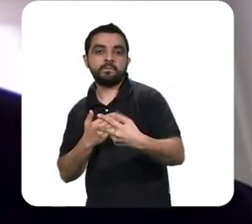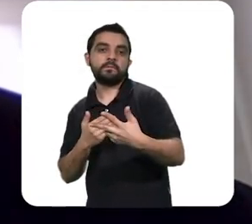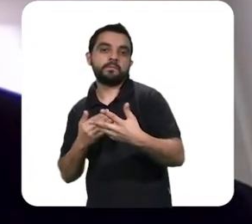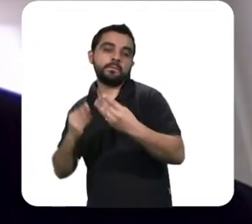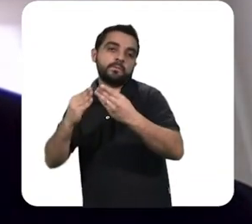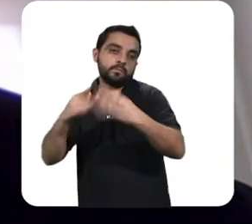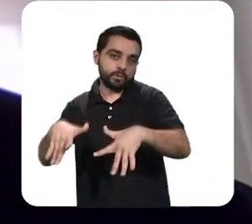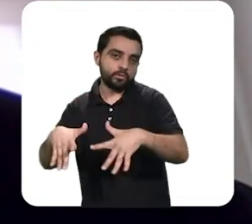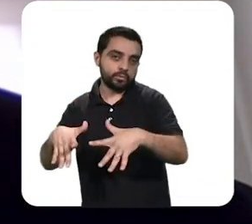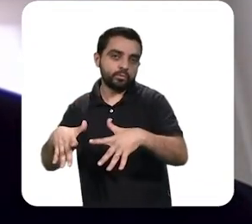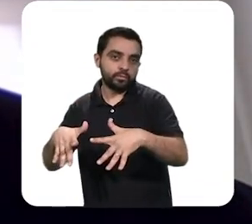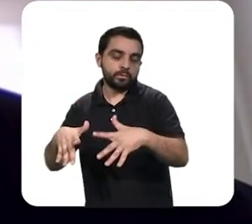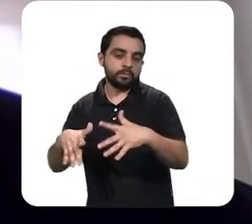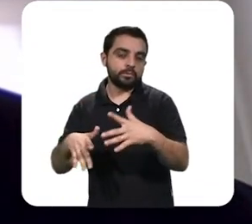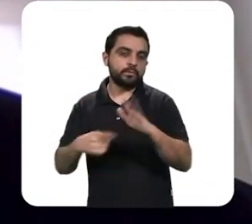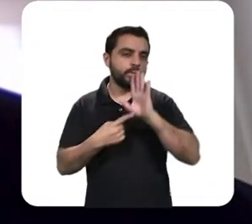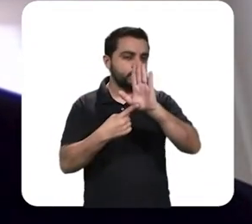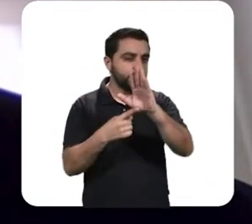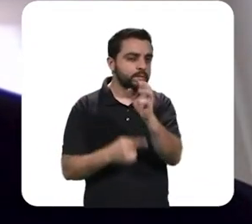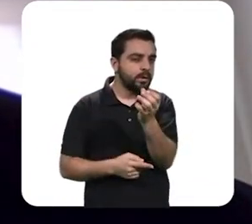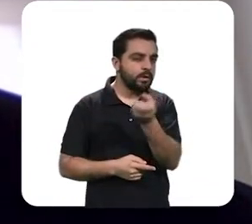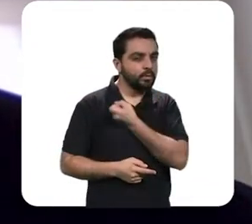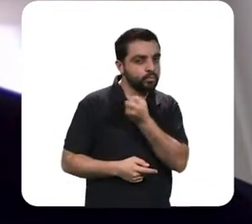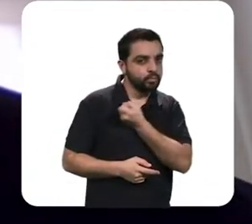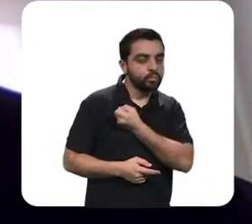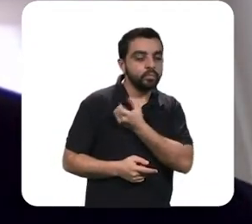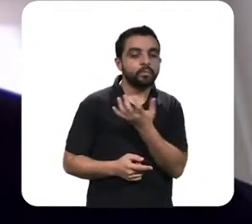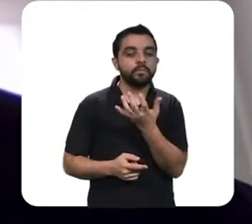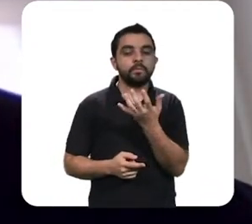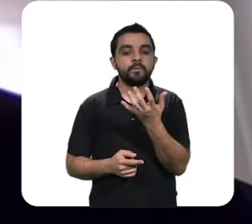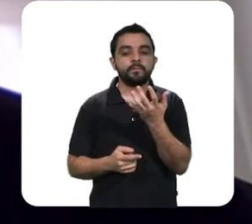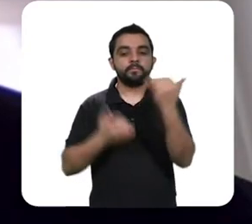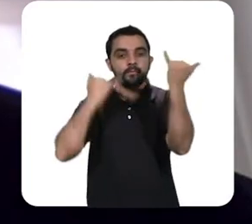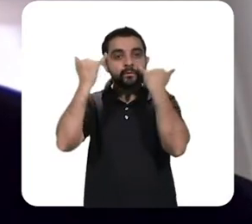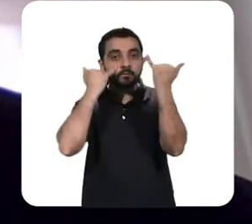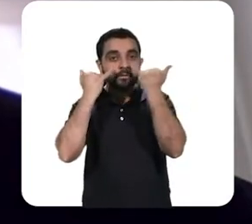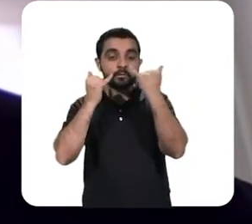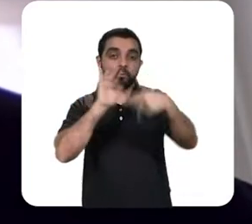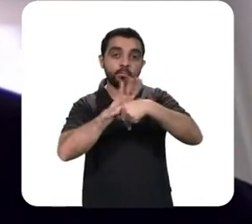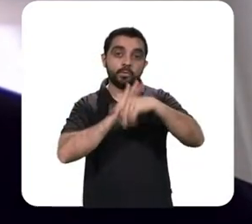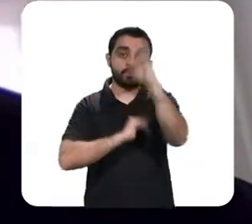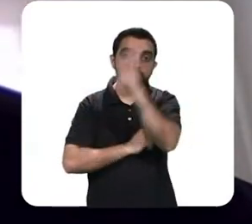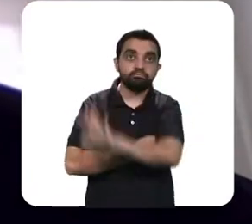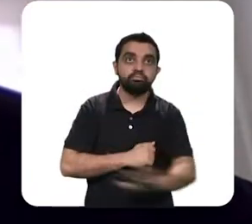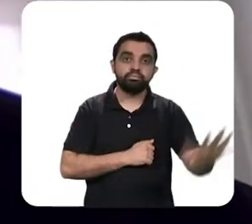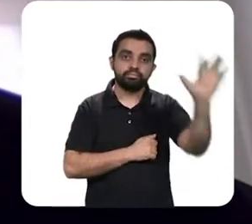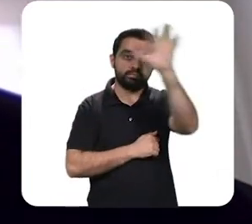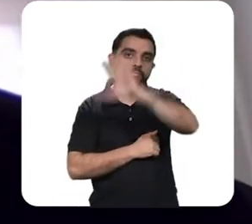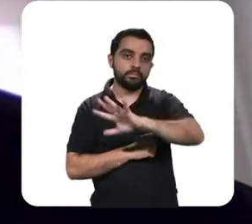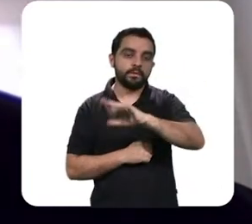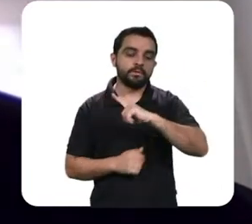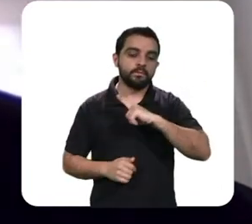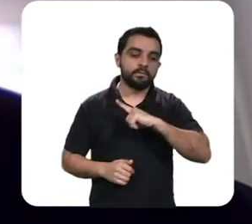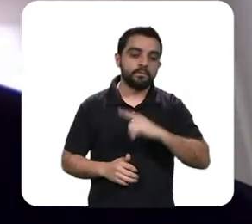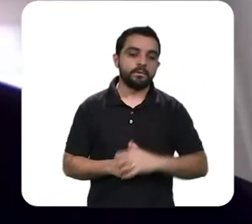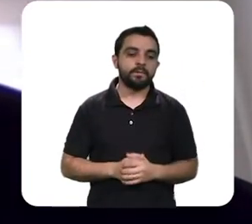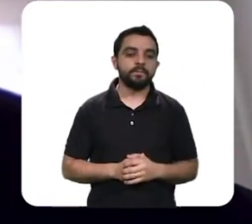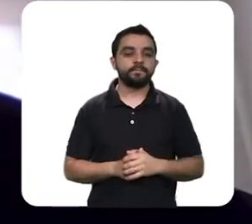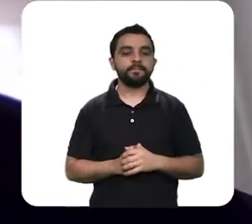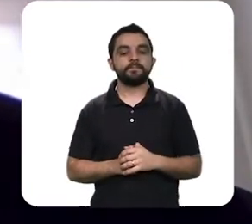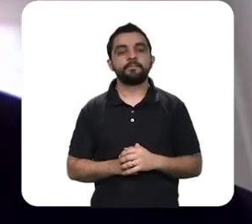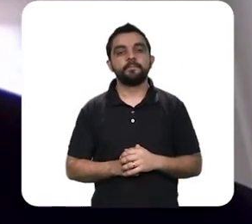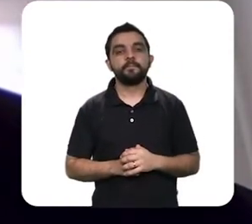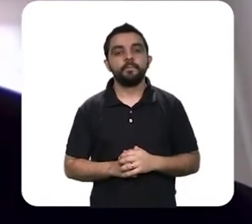vou dar alguns números que são baseados em informações do Brasil todo eu não tenho esses aqui para o Paraná